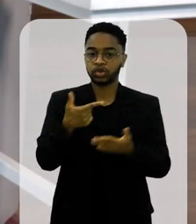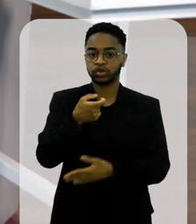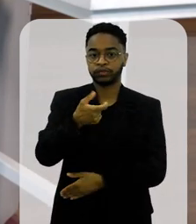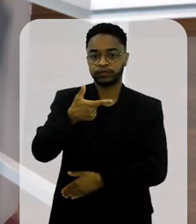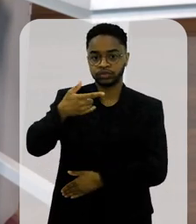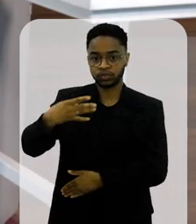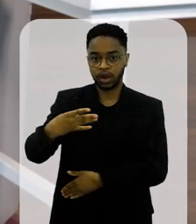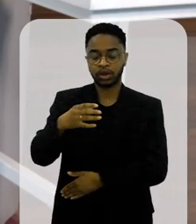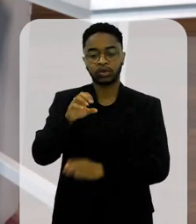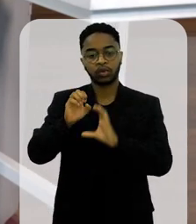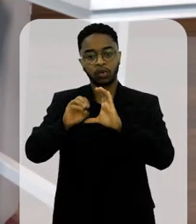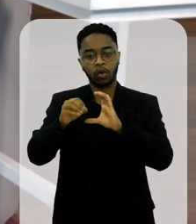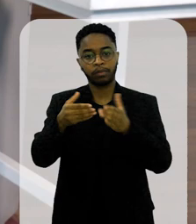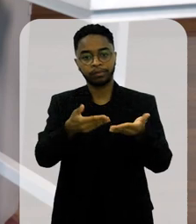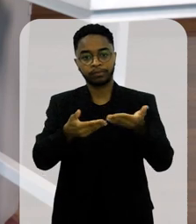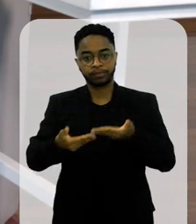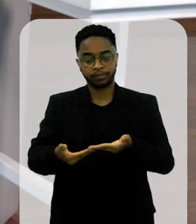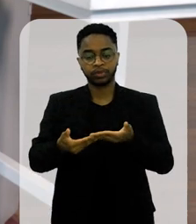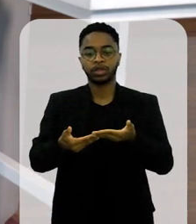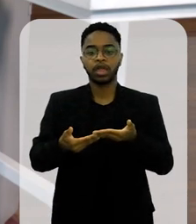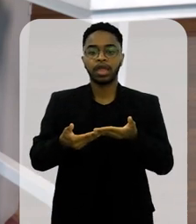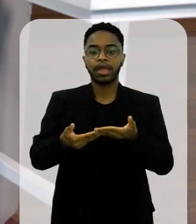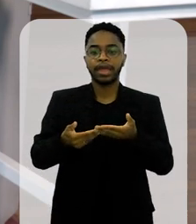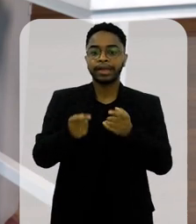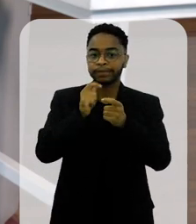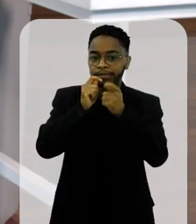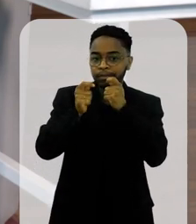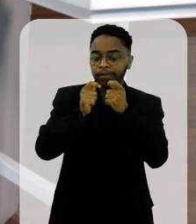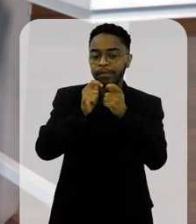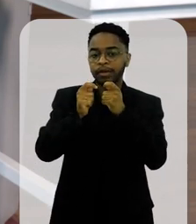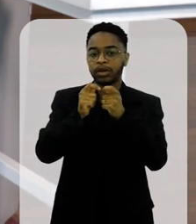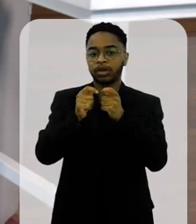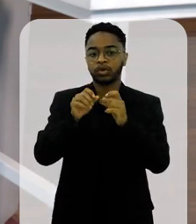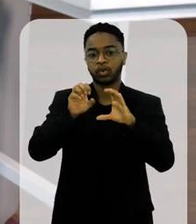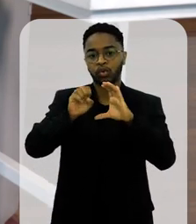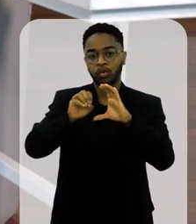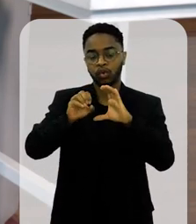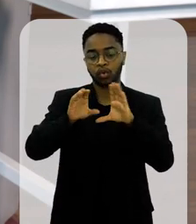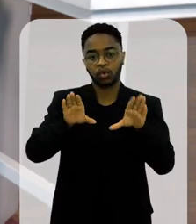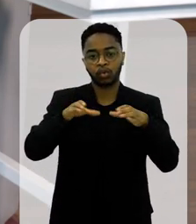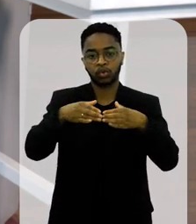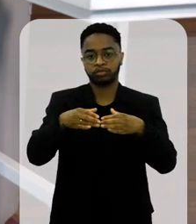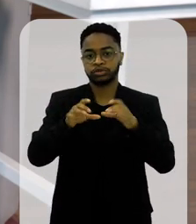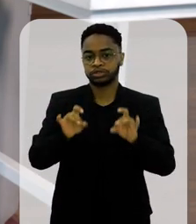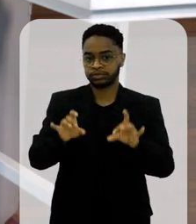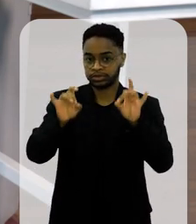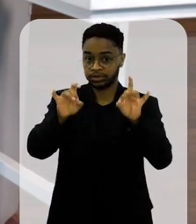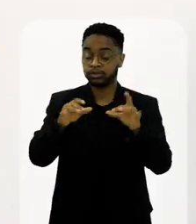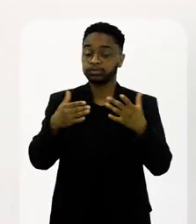me chama para fazer grupo especial. O Milton Cunha, que era o comentarista com o pretinho, vira apresentador,